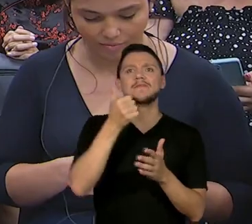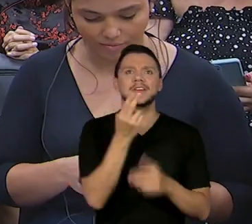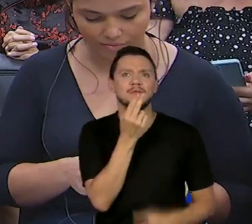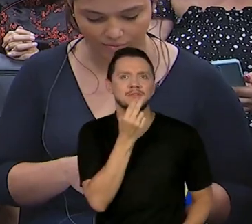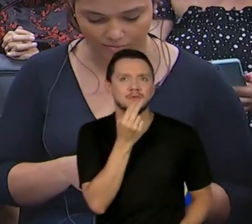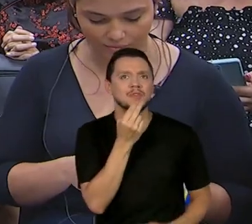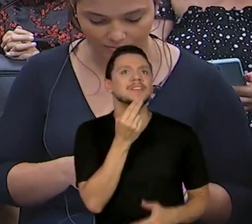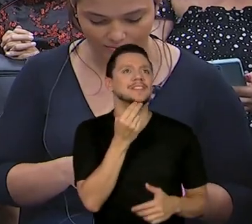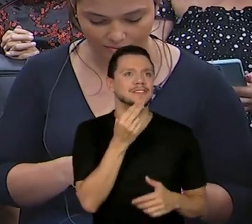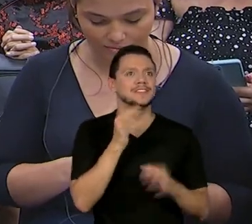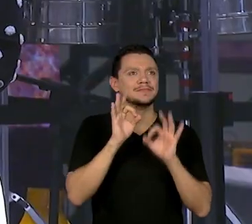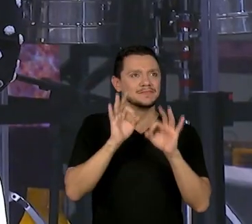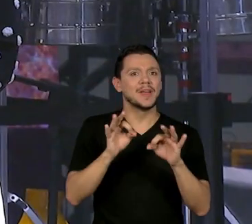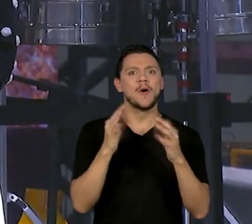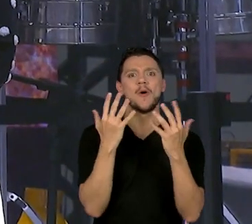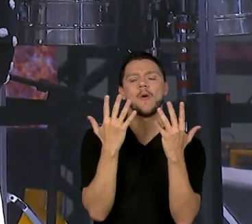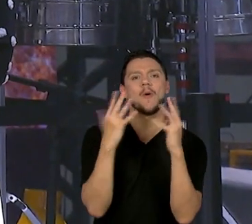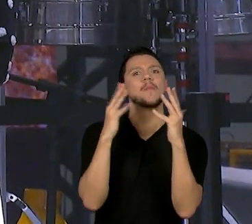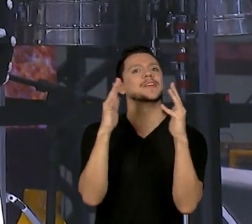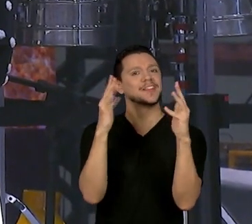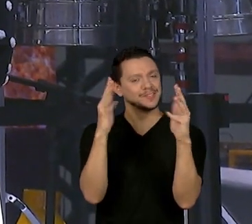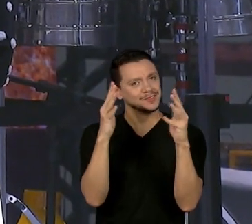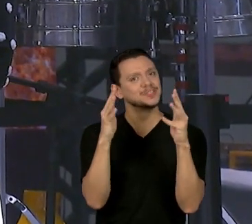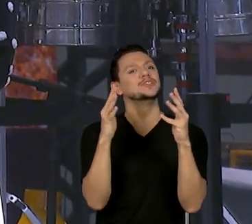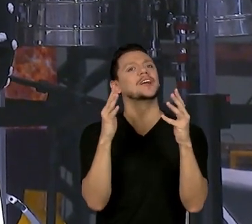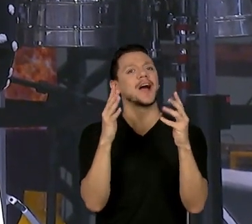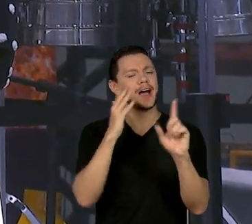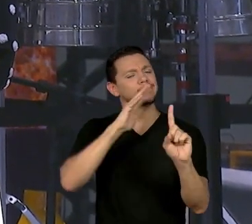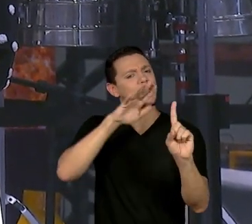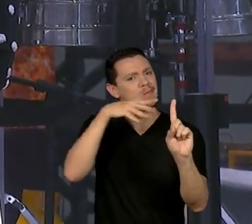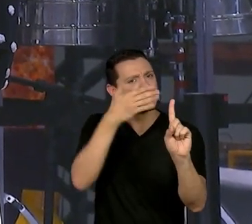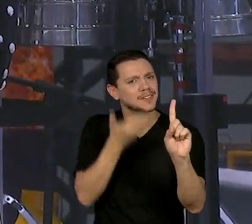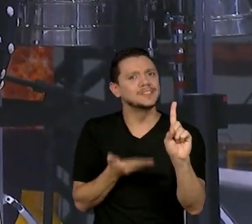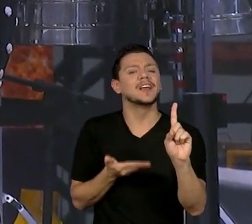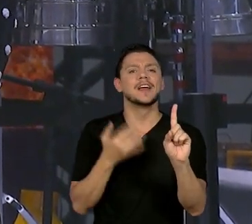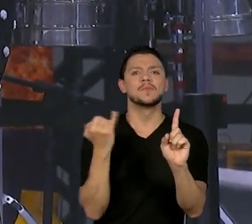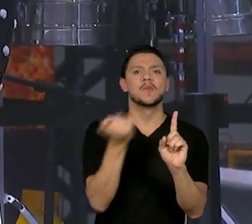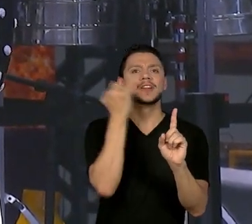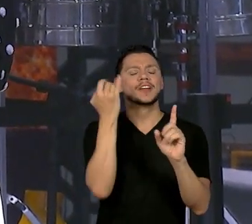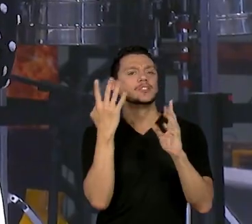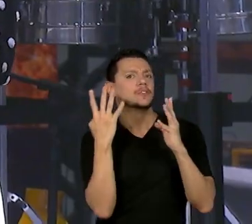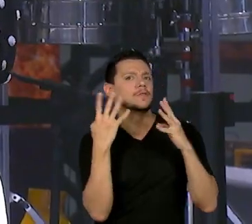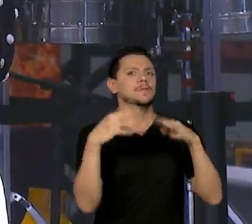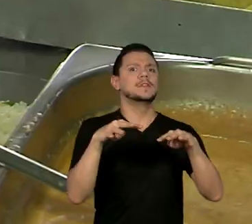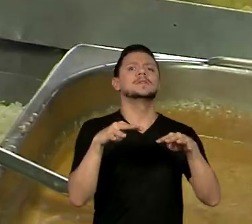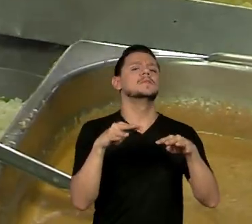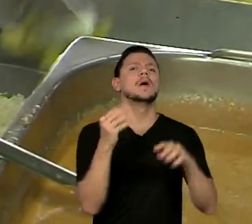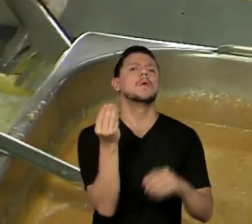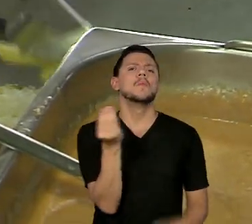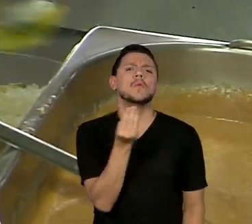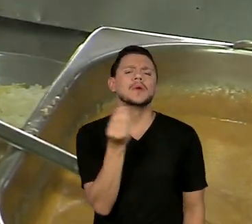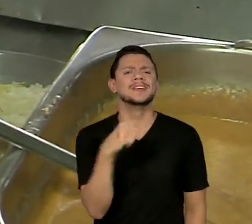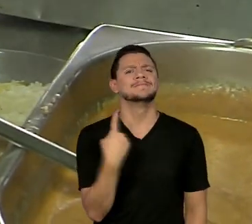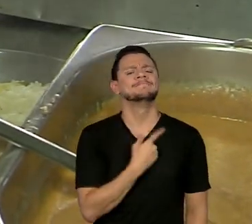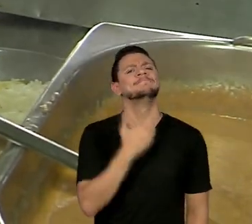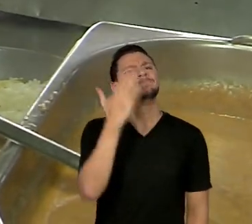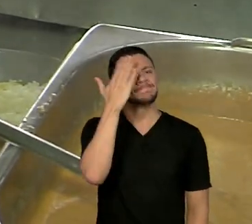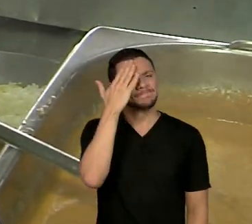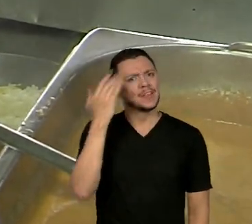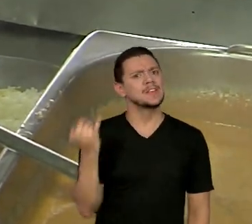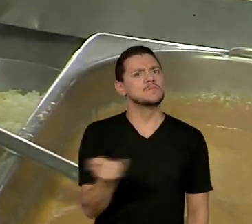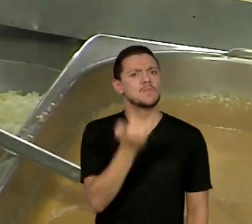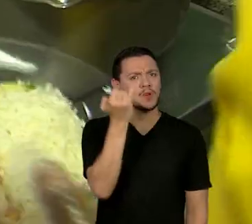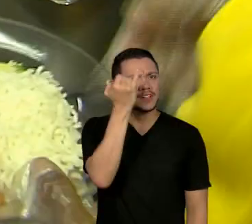que é homenagear as nutricionistas. Tão importante essa visibilidade, porque a gente sabe a importância também da